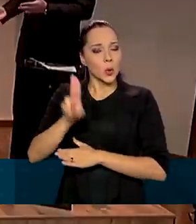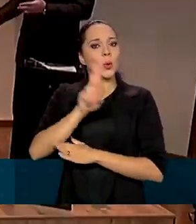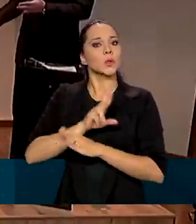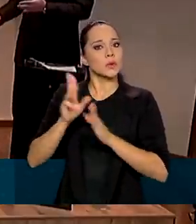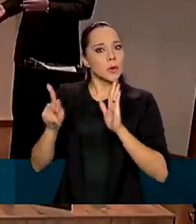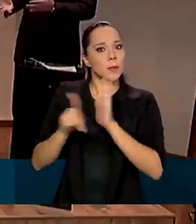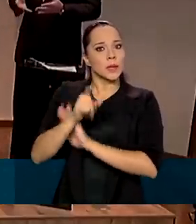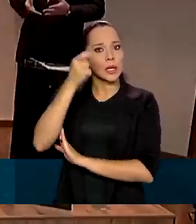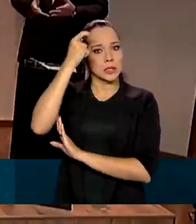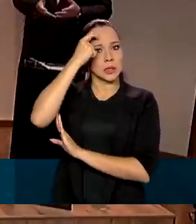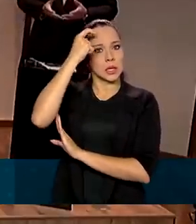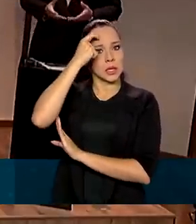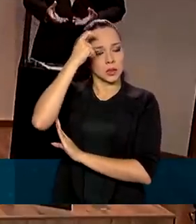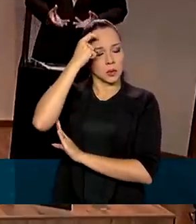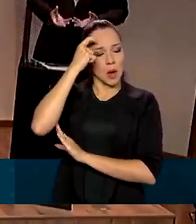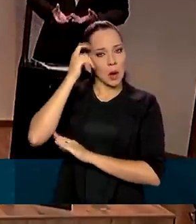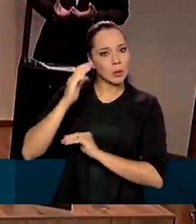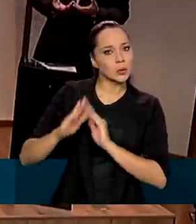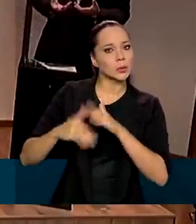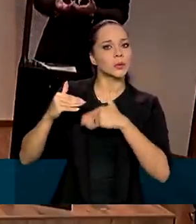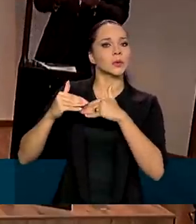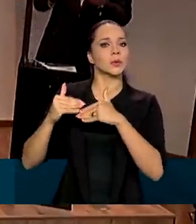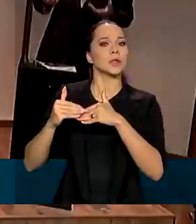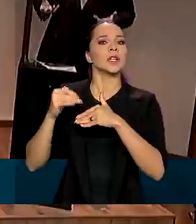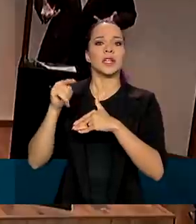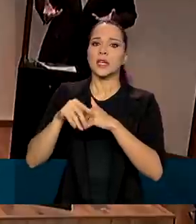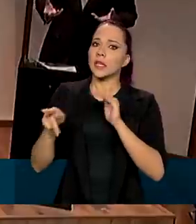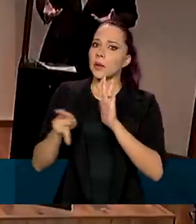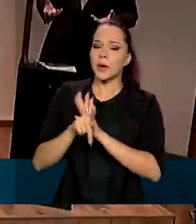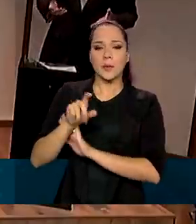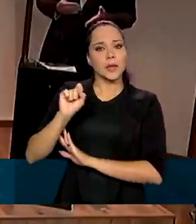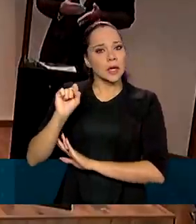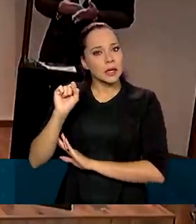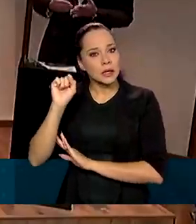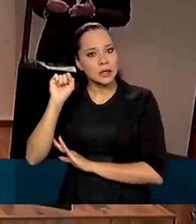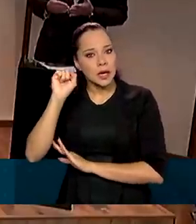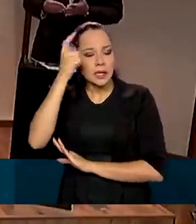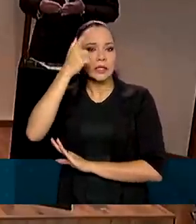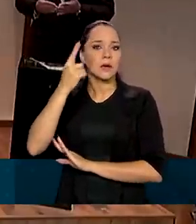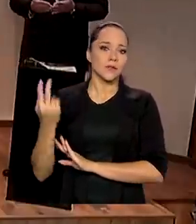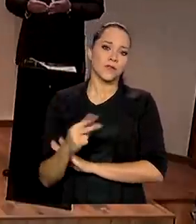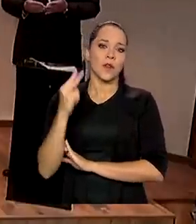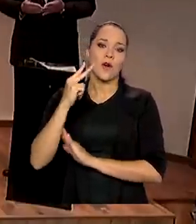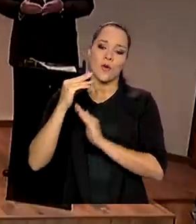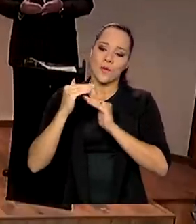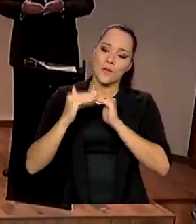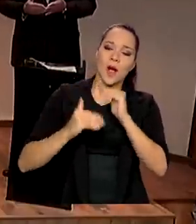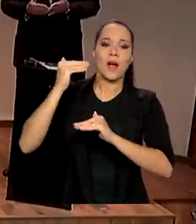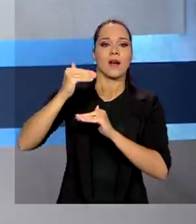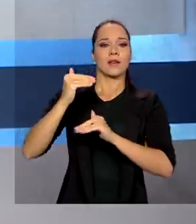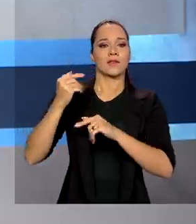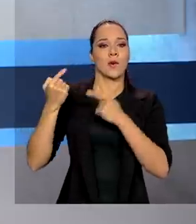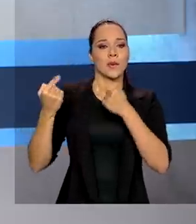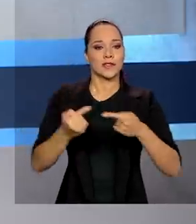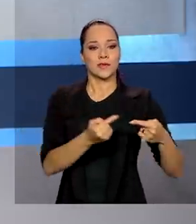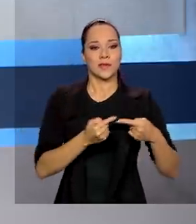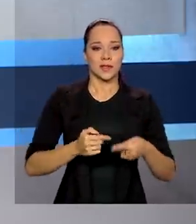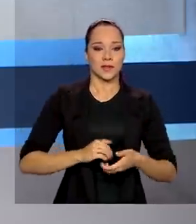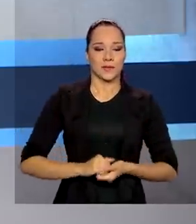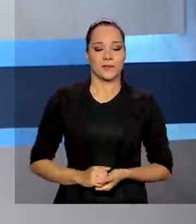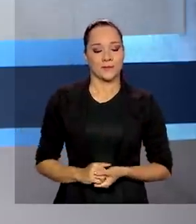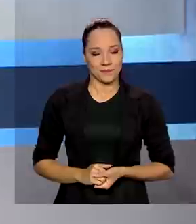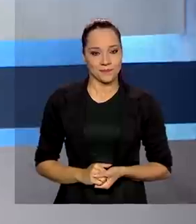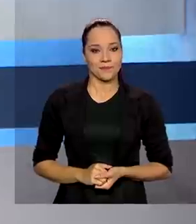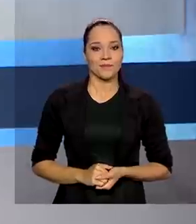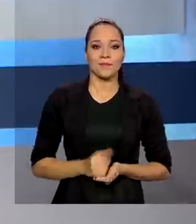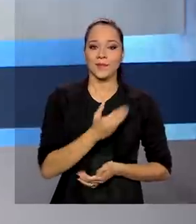avançar, dado que a propriedade intelectual está na essência da criação de valor, nós damos um salto de competitividade. O